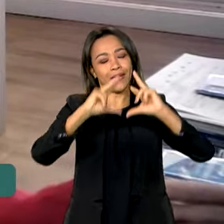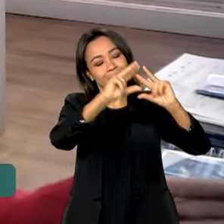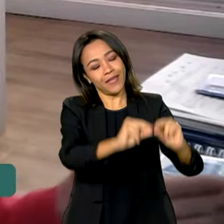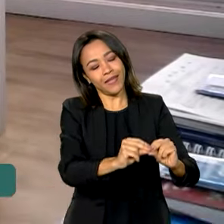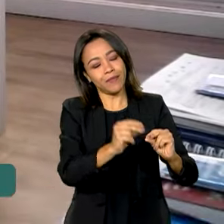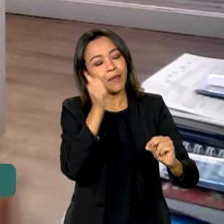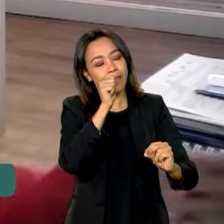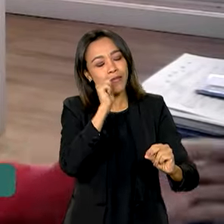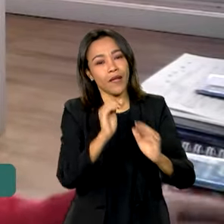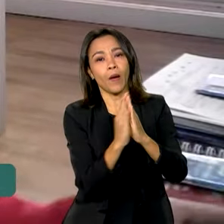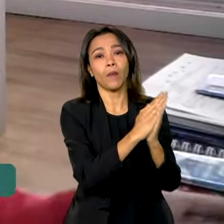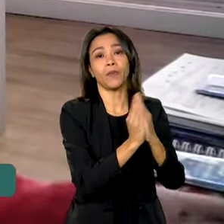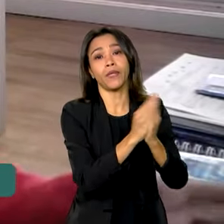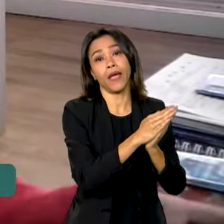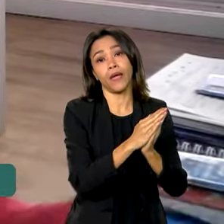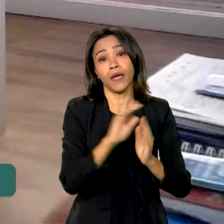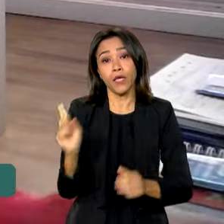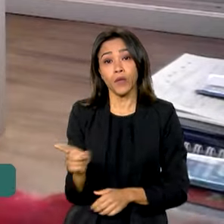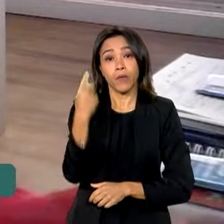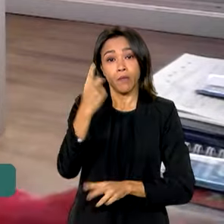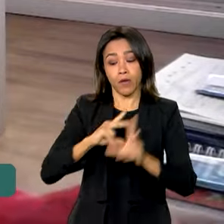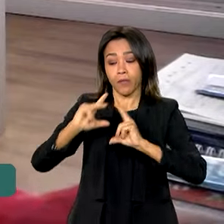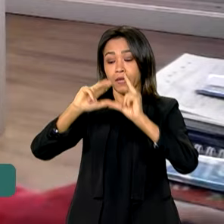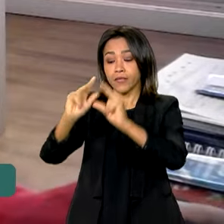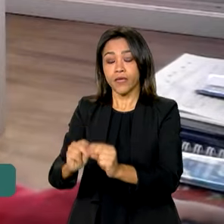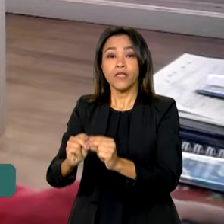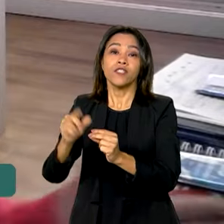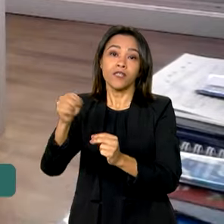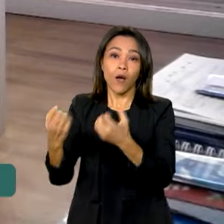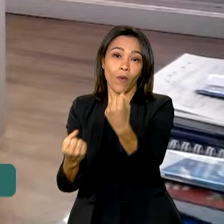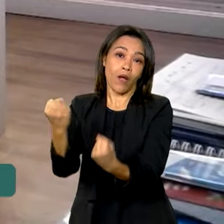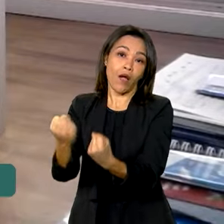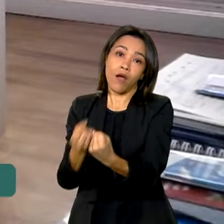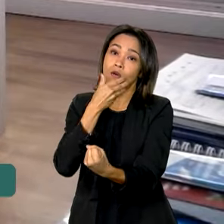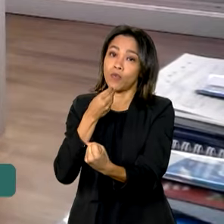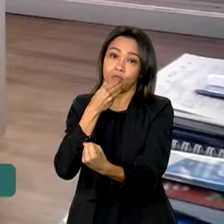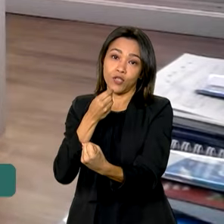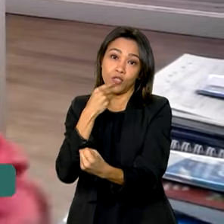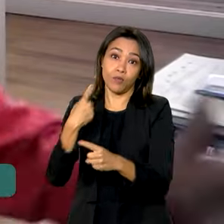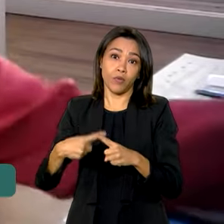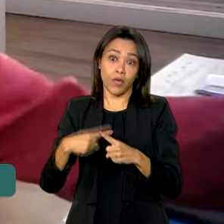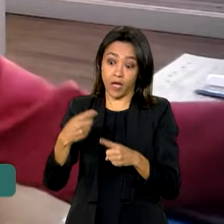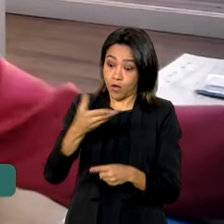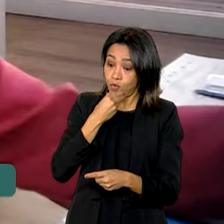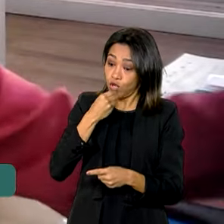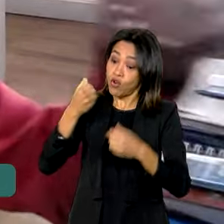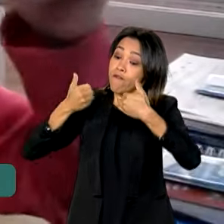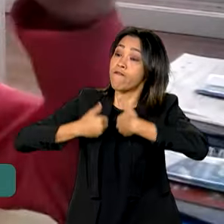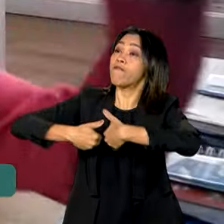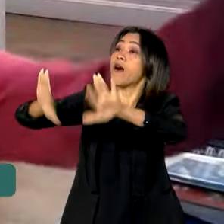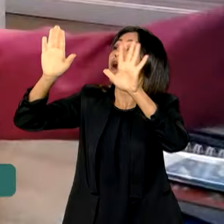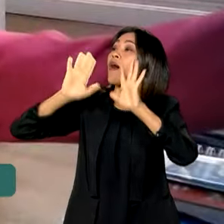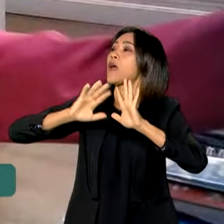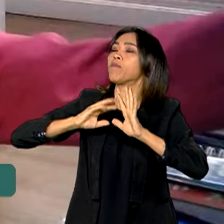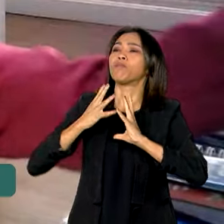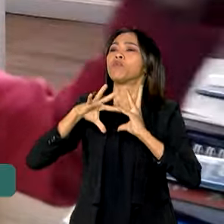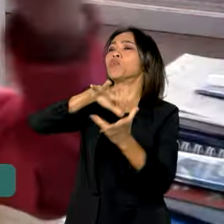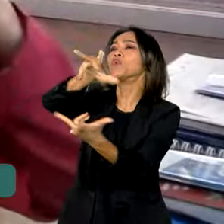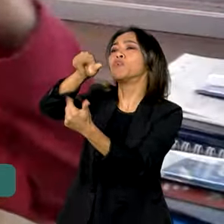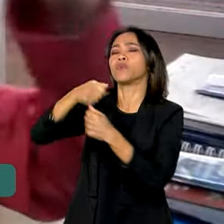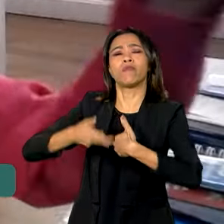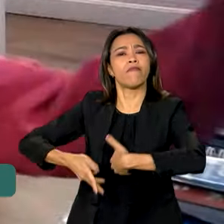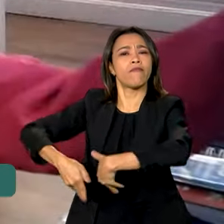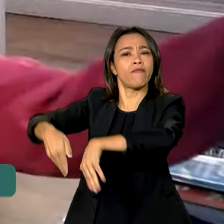é uma boneca, e o primeiro presente que a dá para o menino é um carro, porque diga para menino, vai para o mundo, vai